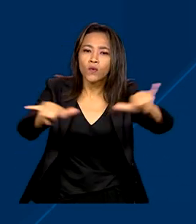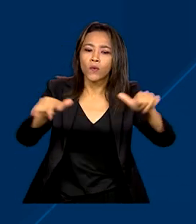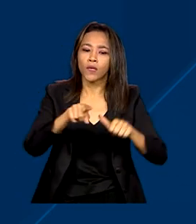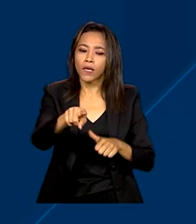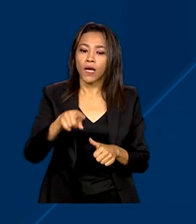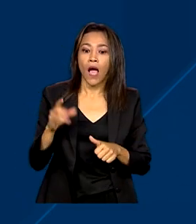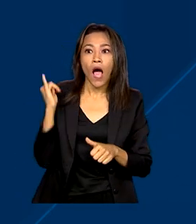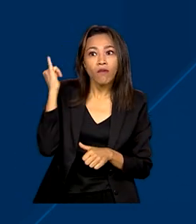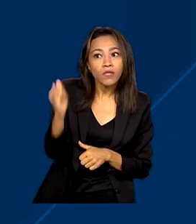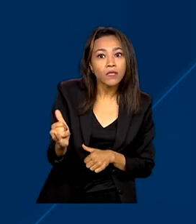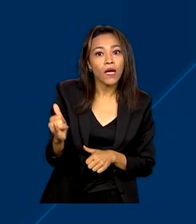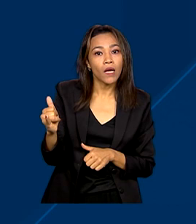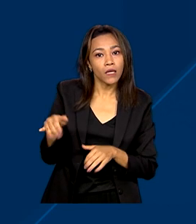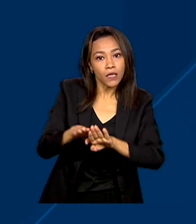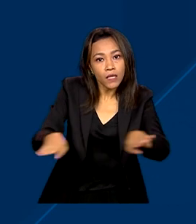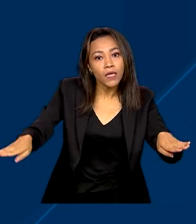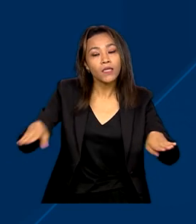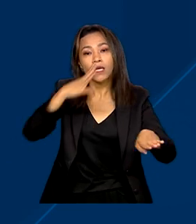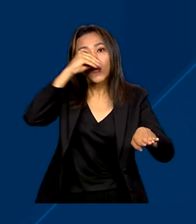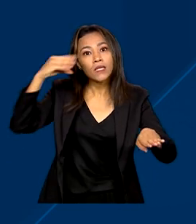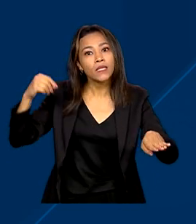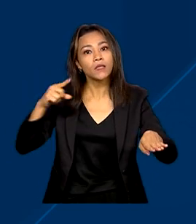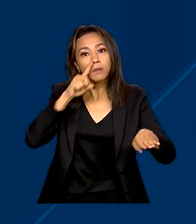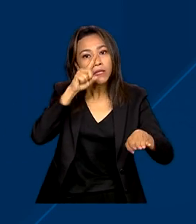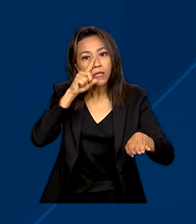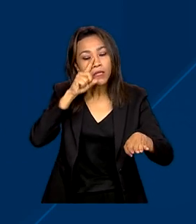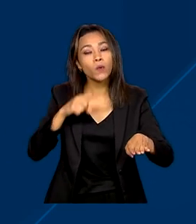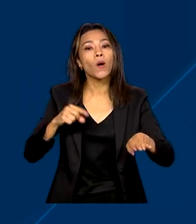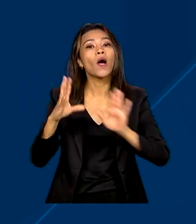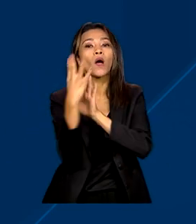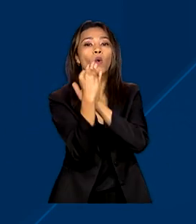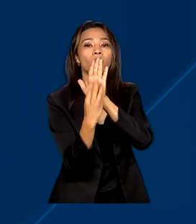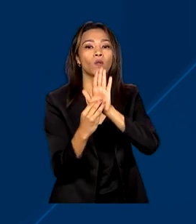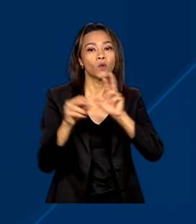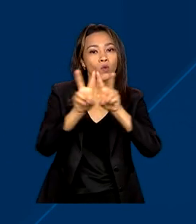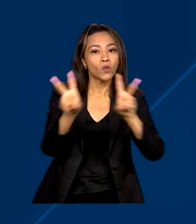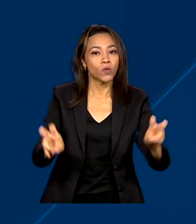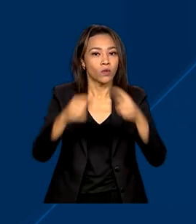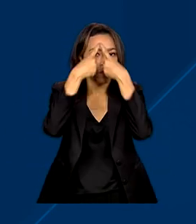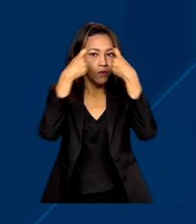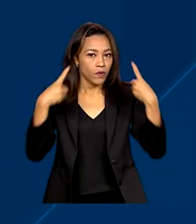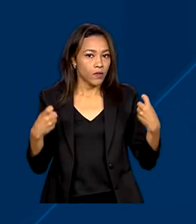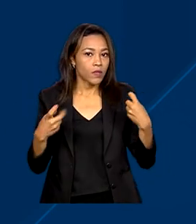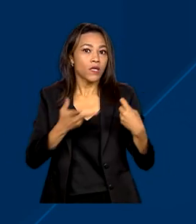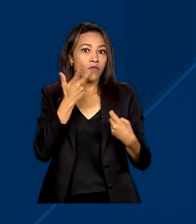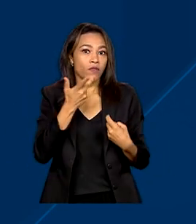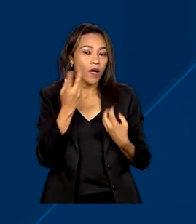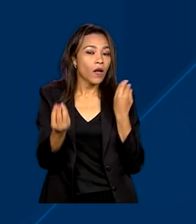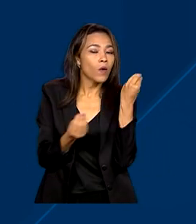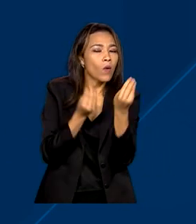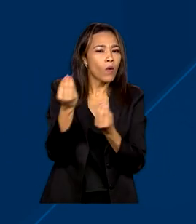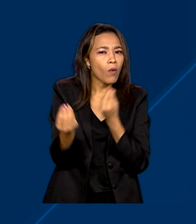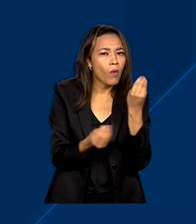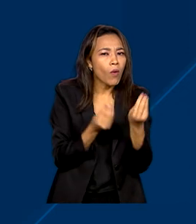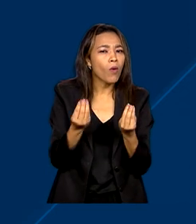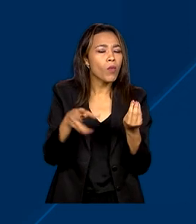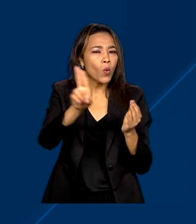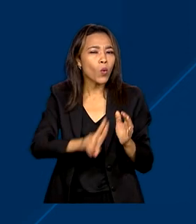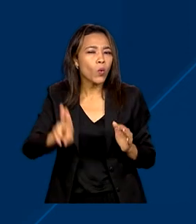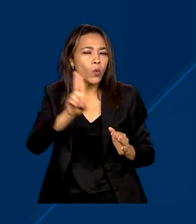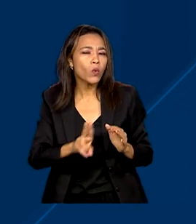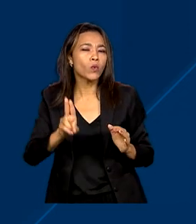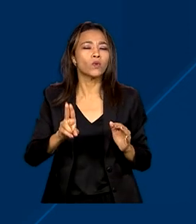crianças e adolescentes a conteúdos de violência e informem quais são os meios de moderação e os termos de uso